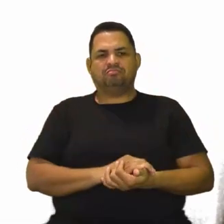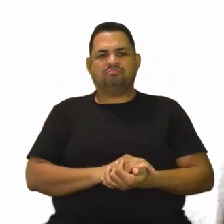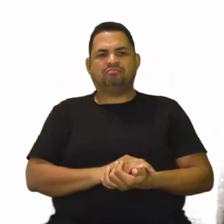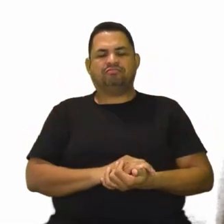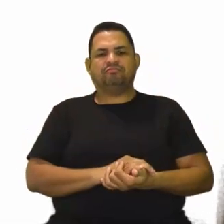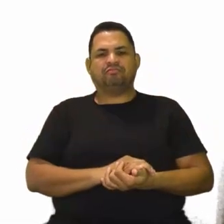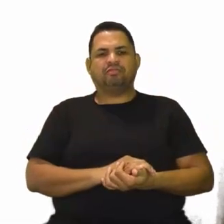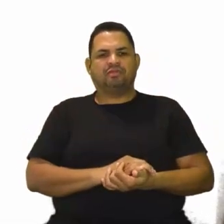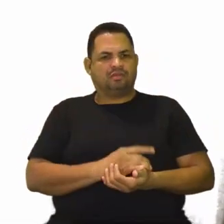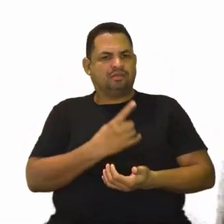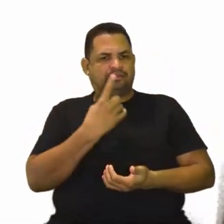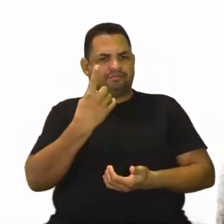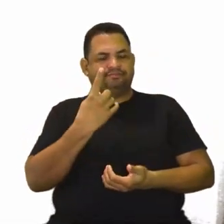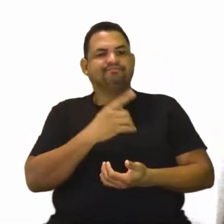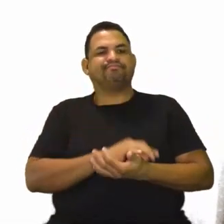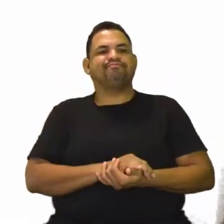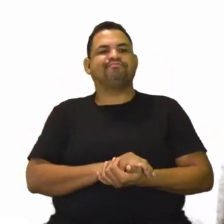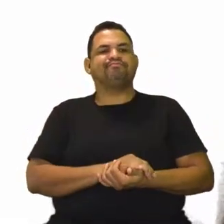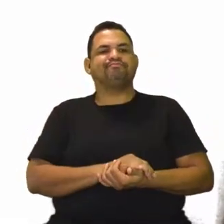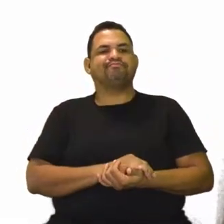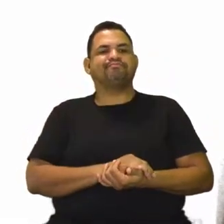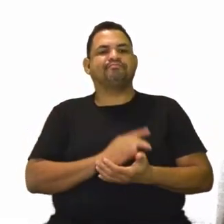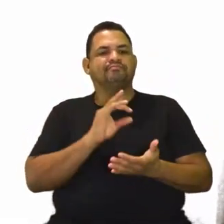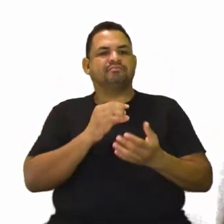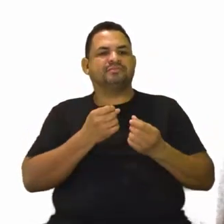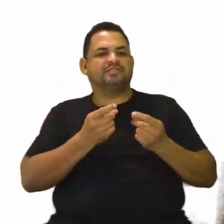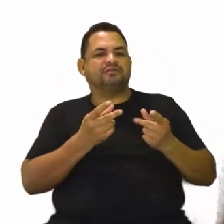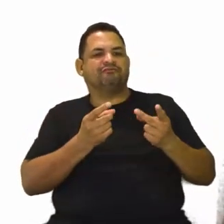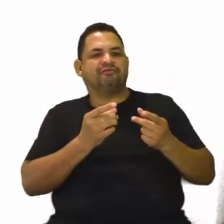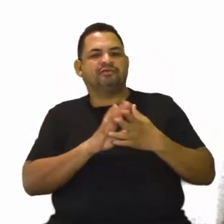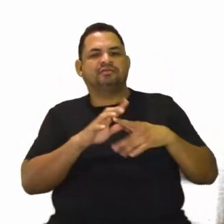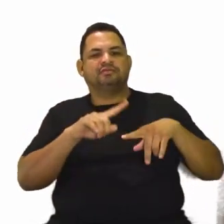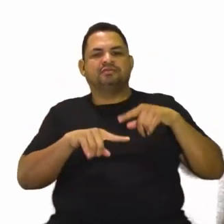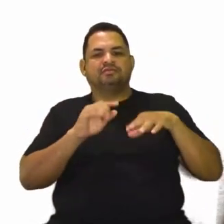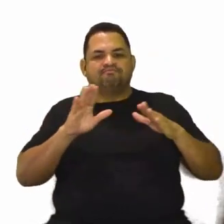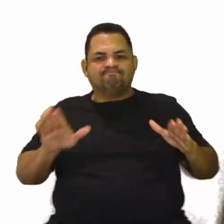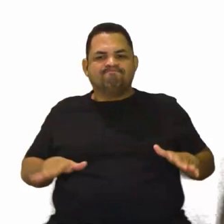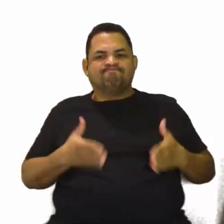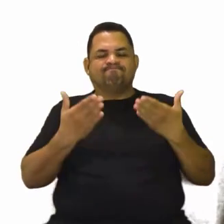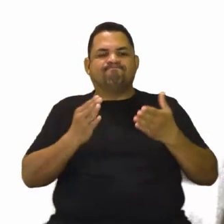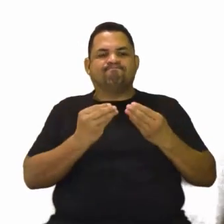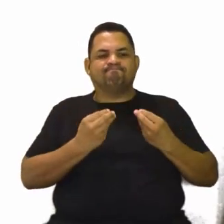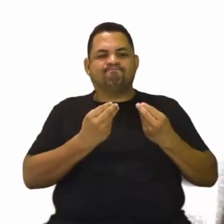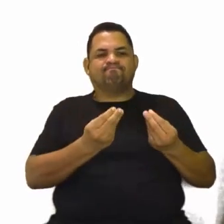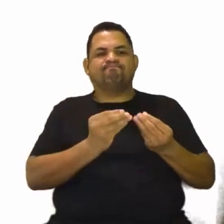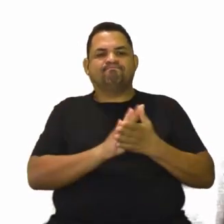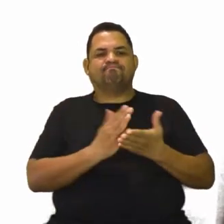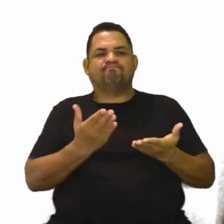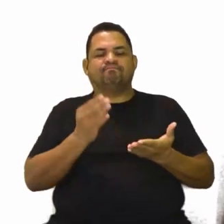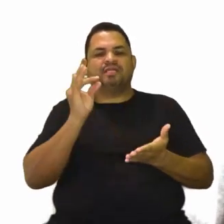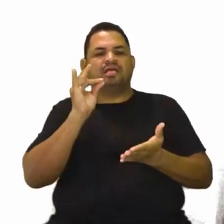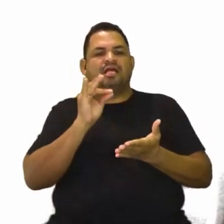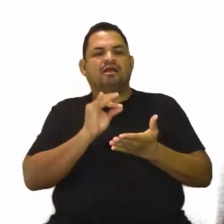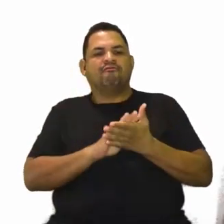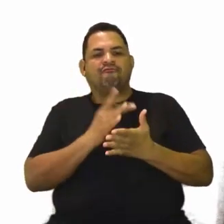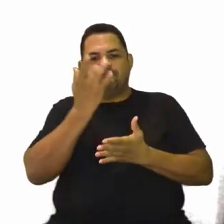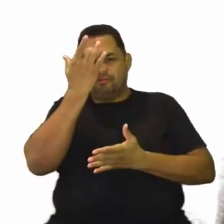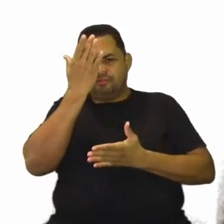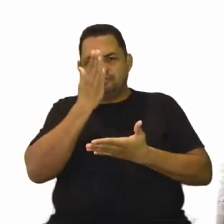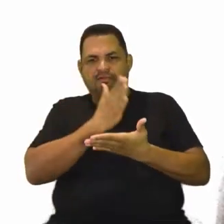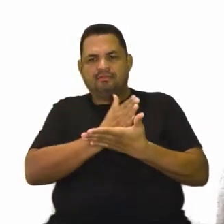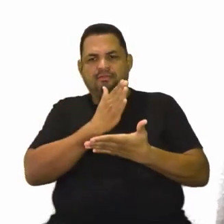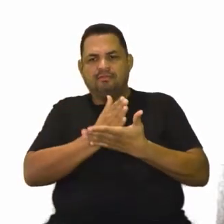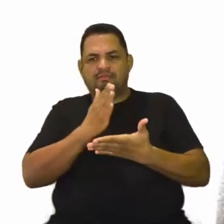Seria essa daí? As vendas de produtos foram estimuladas pela oferta de crédito facilitado e de